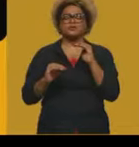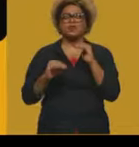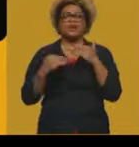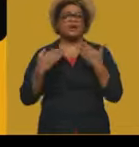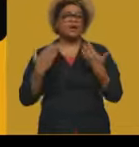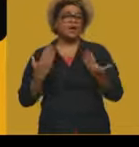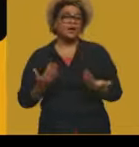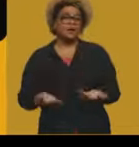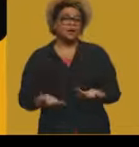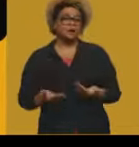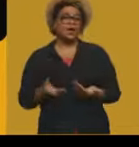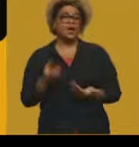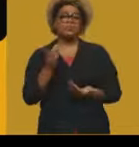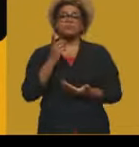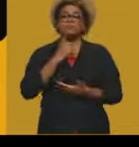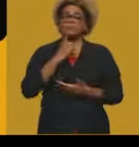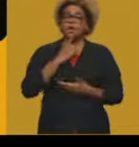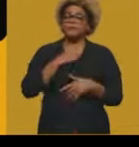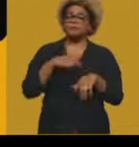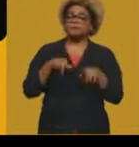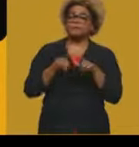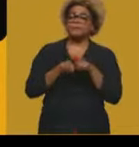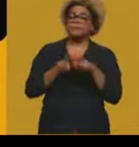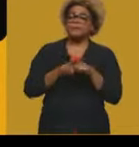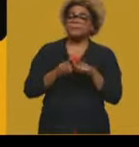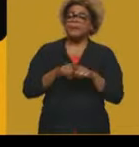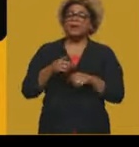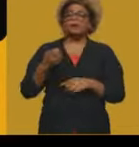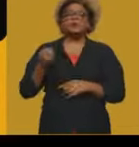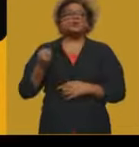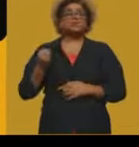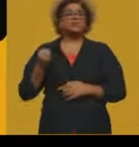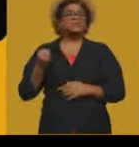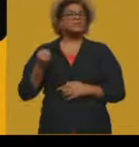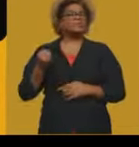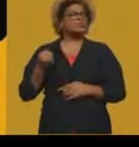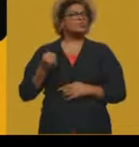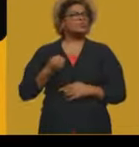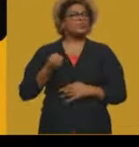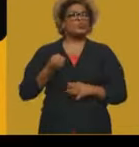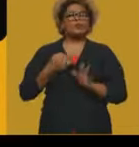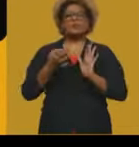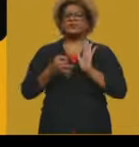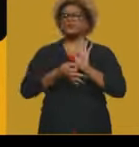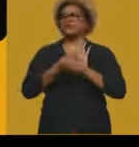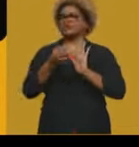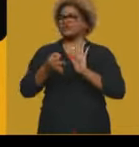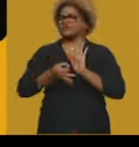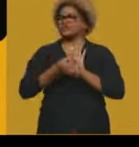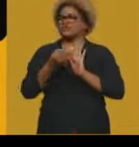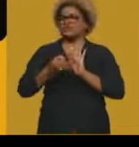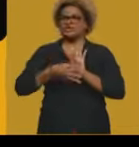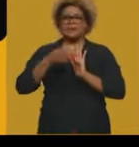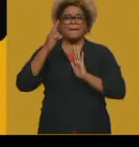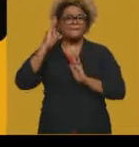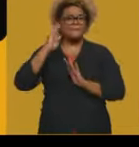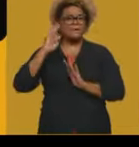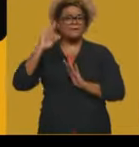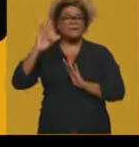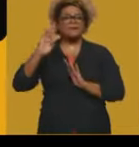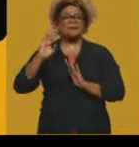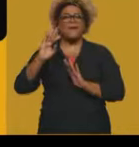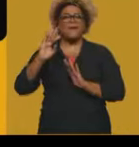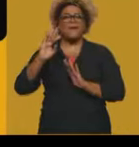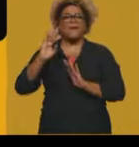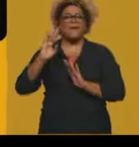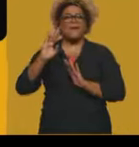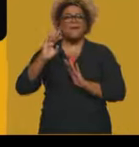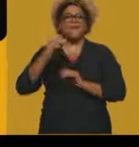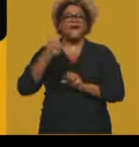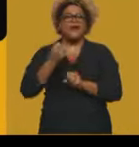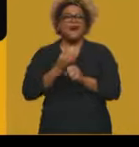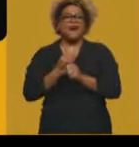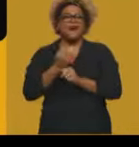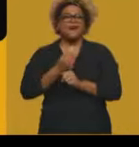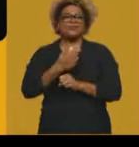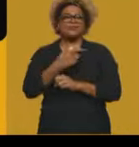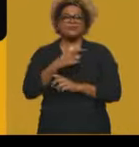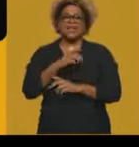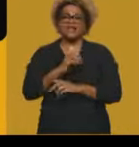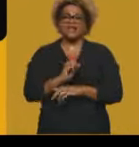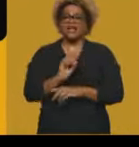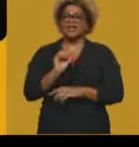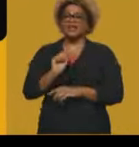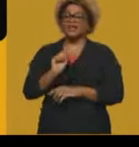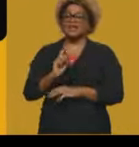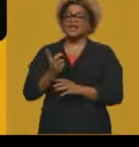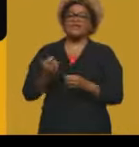então, a gente vai ter um grande número de críticas, principalmente na década de 1970, quando a gente vai ver a retomada, né,